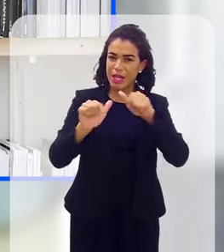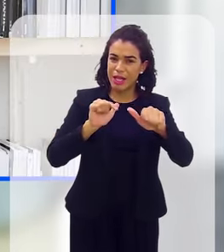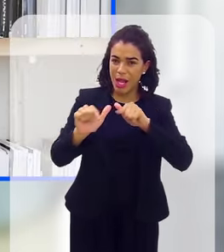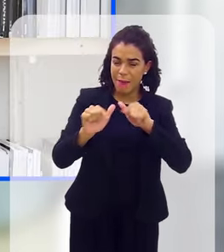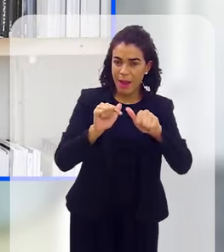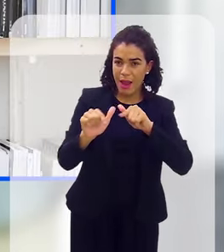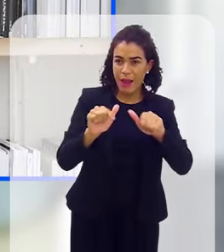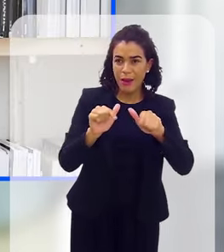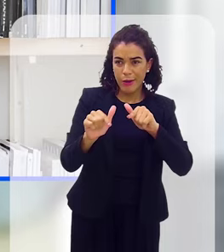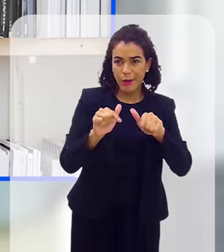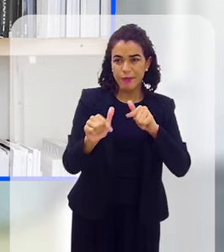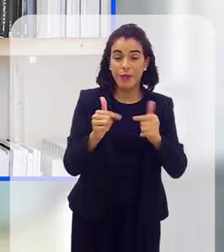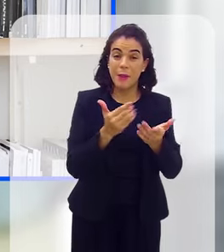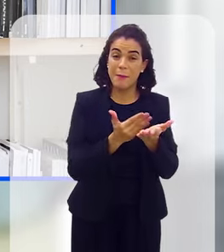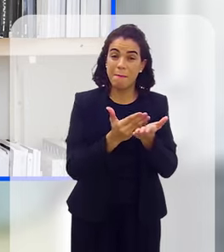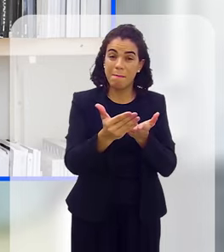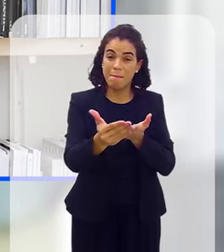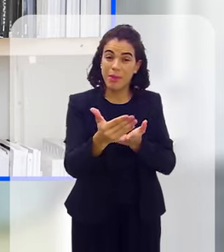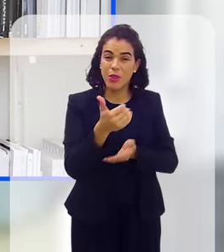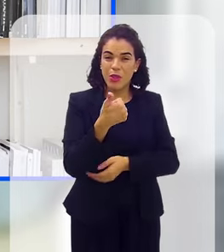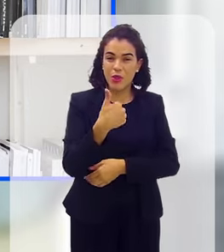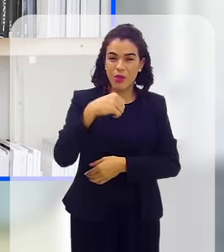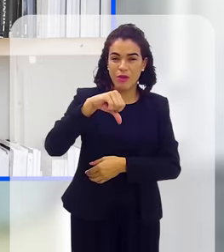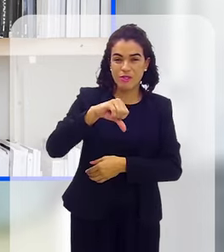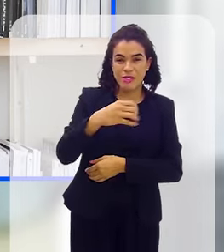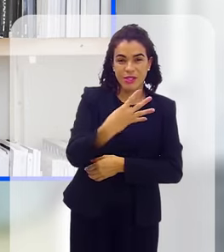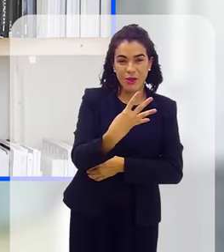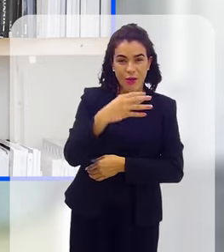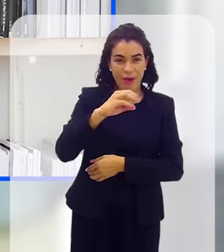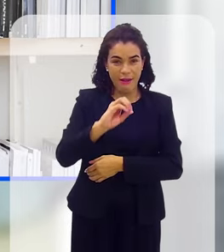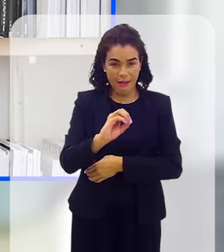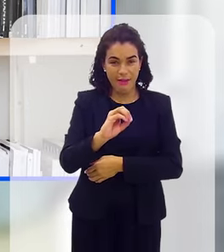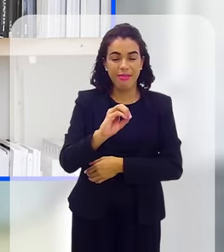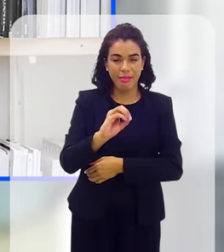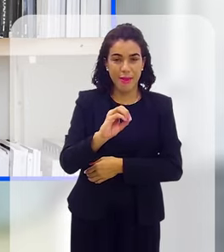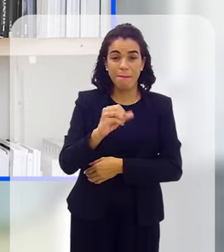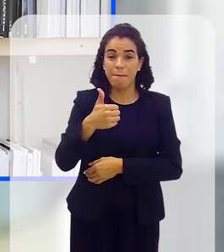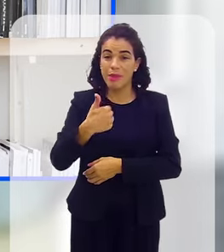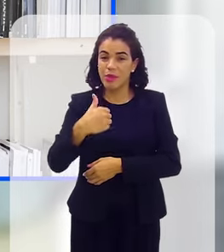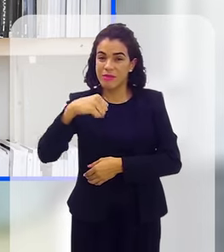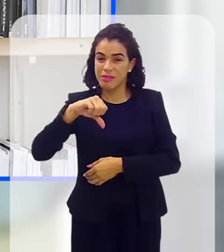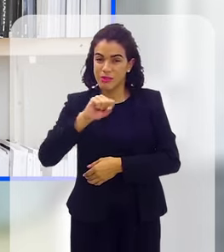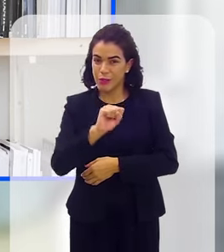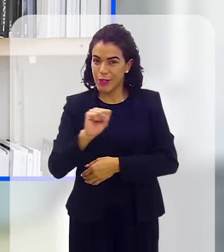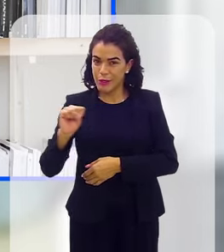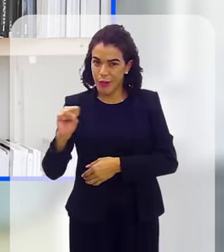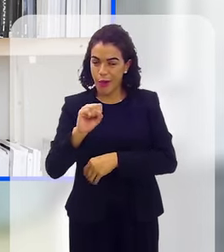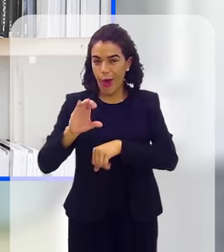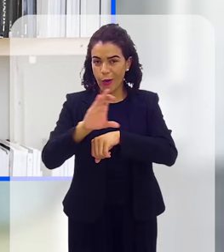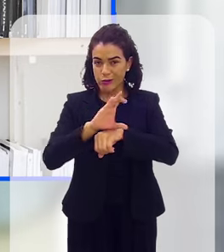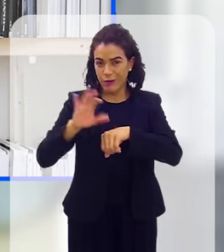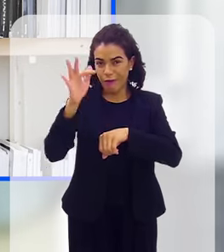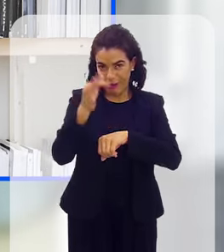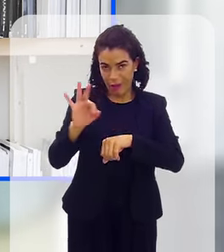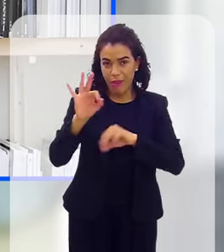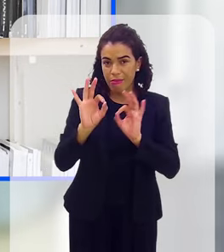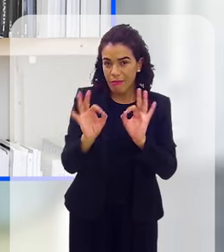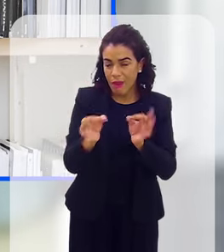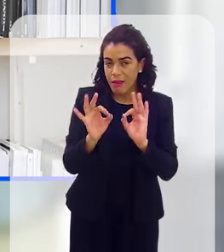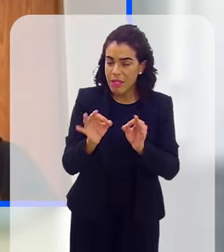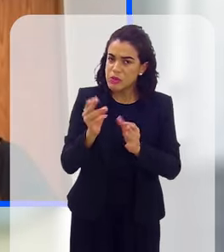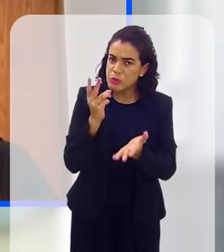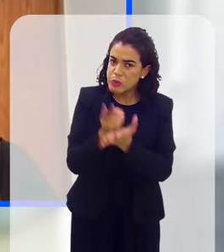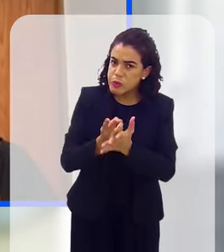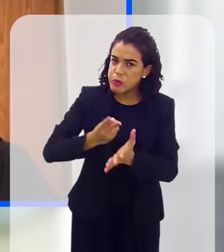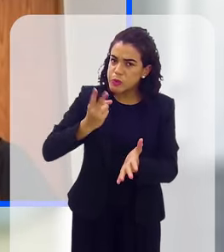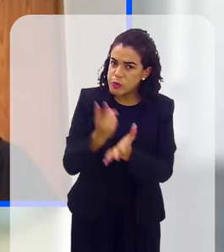na década de 40 com a CLT, Constituição em 88, enfim, mas o trabalho de escravidão, ele está sempre ali dando um jeito de, essa prática, infelizmente,